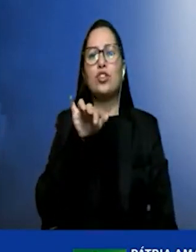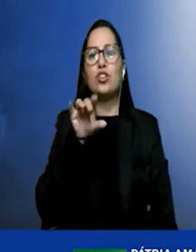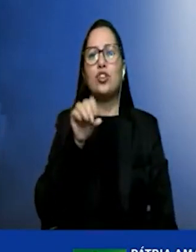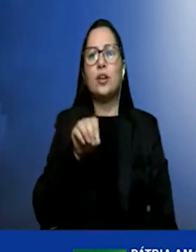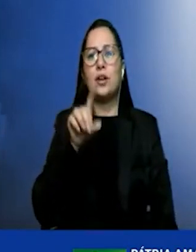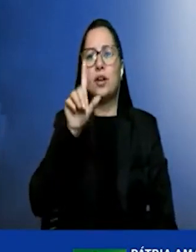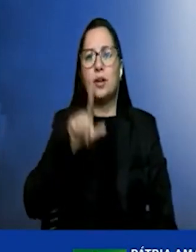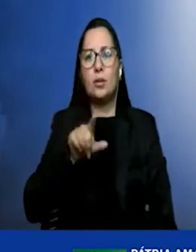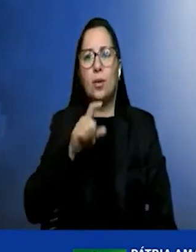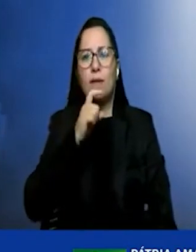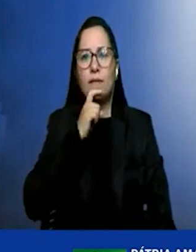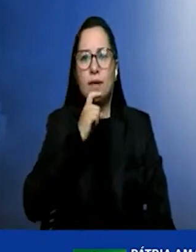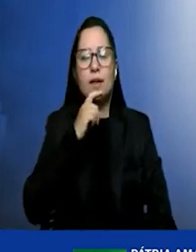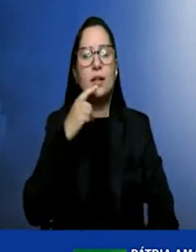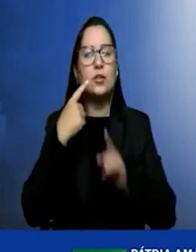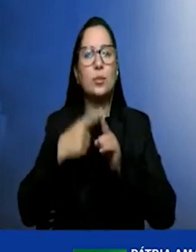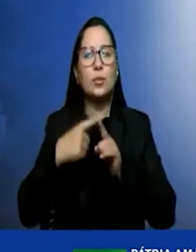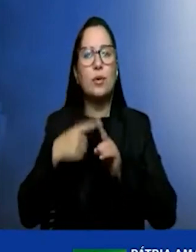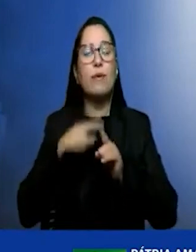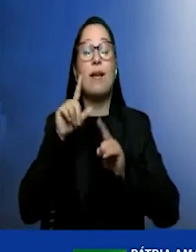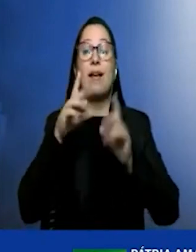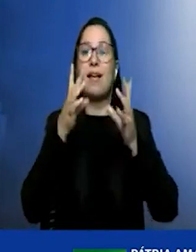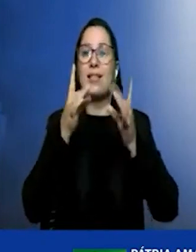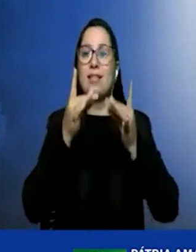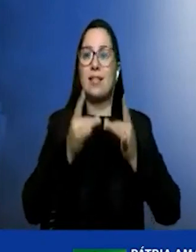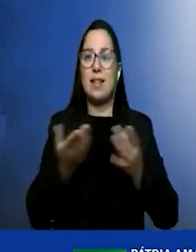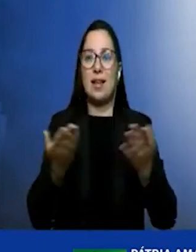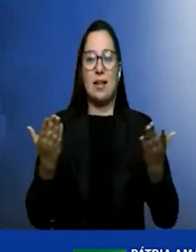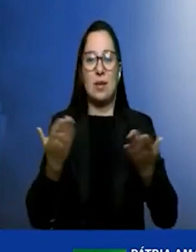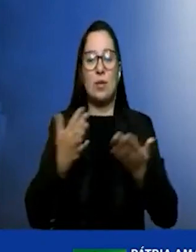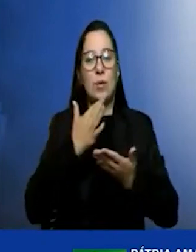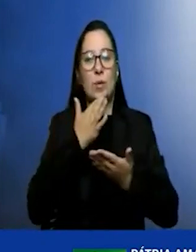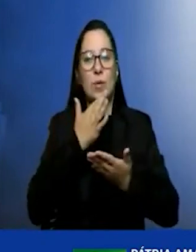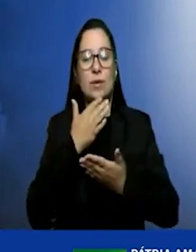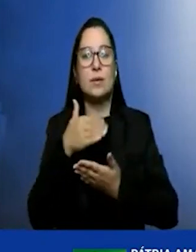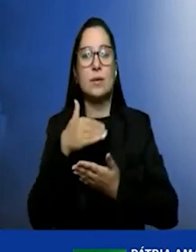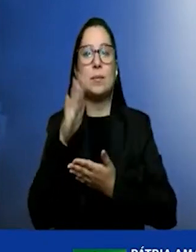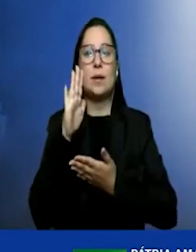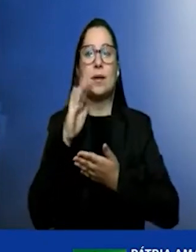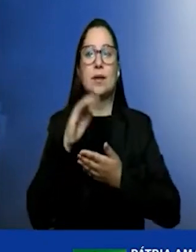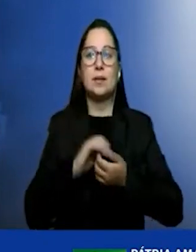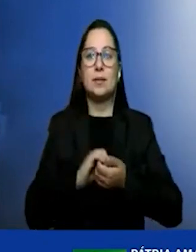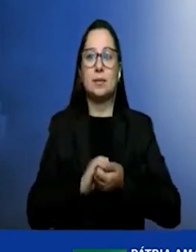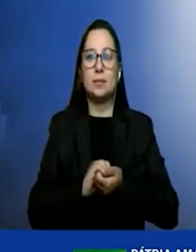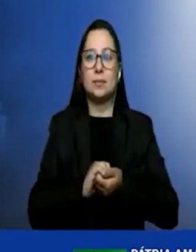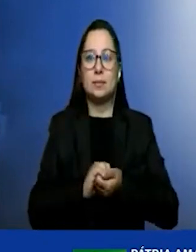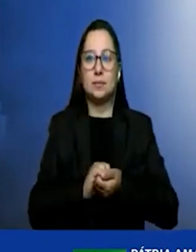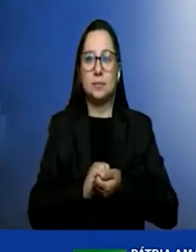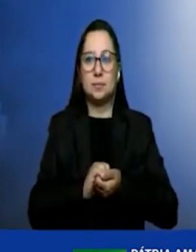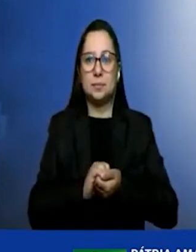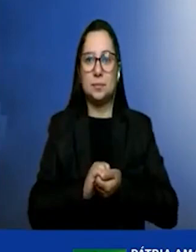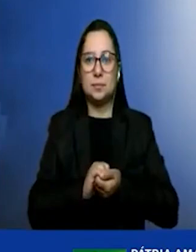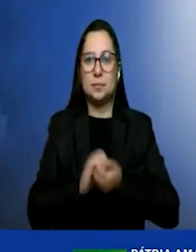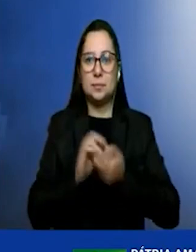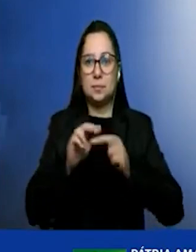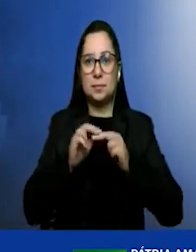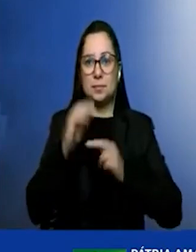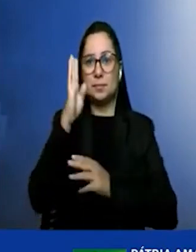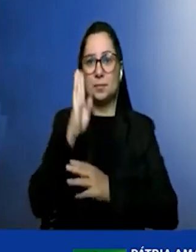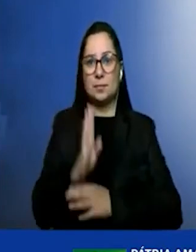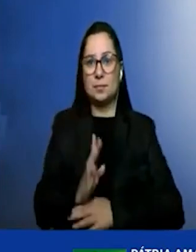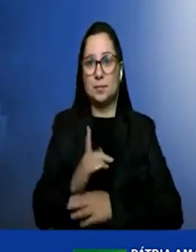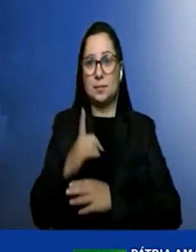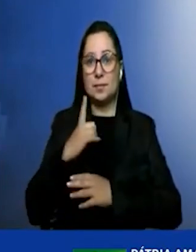esses pequenos detalhes, a gente vai ter a oportunidade de conhecer um pouquinho mais aqui, já que o Brasil tem duas grandes janelas de